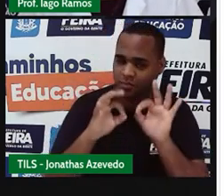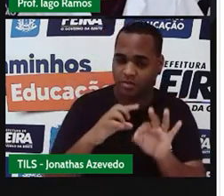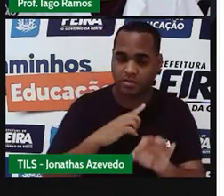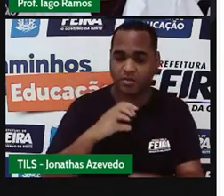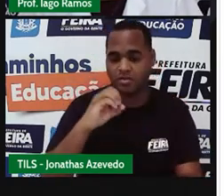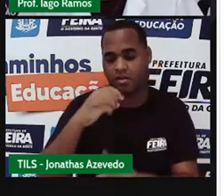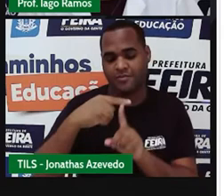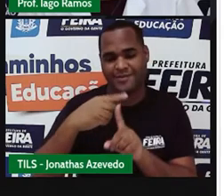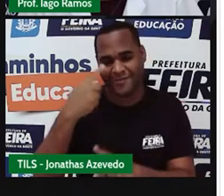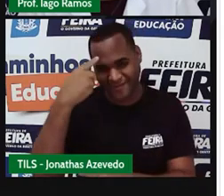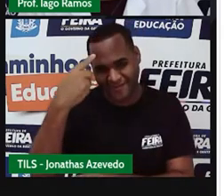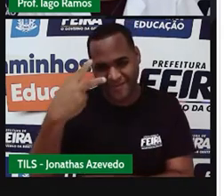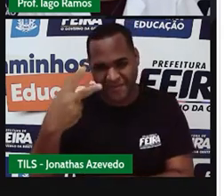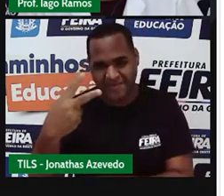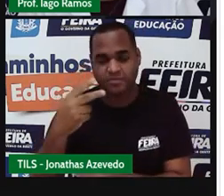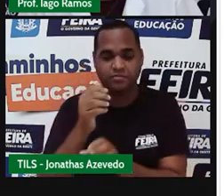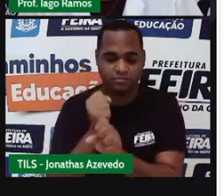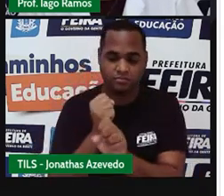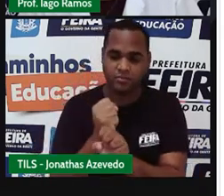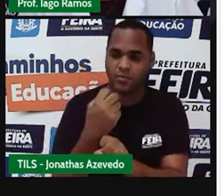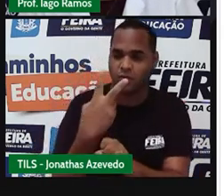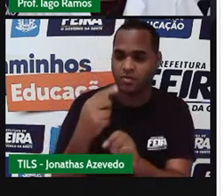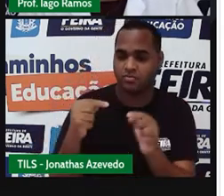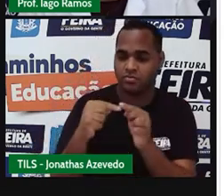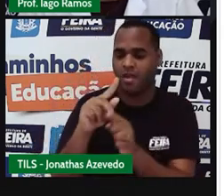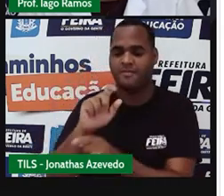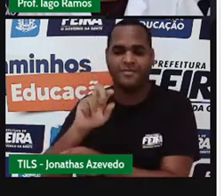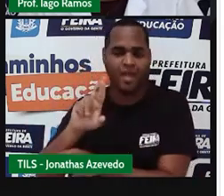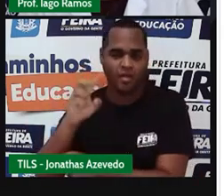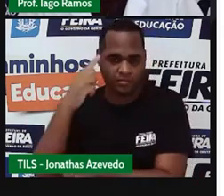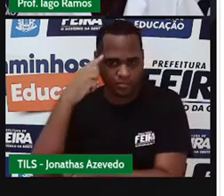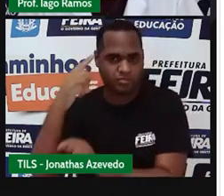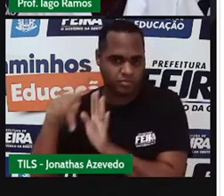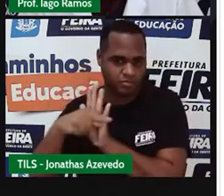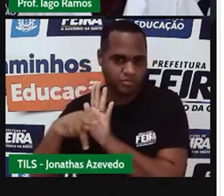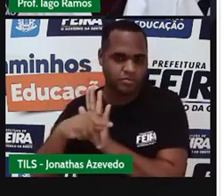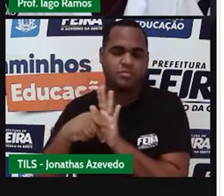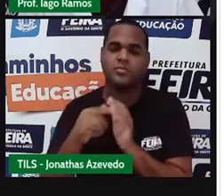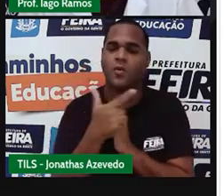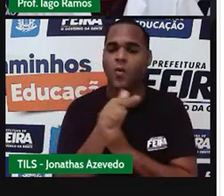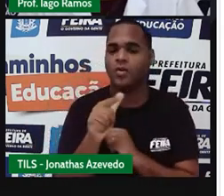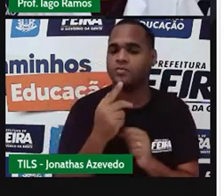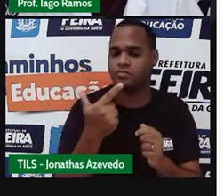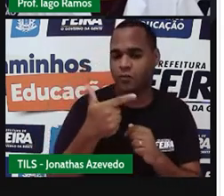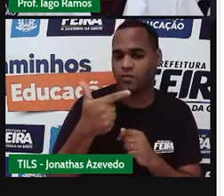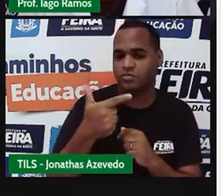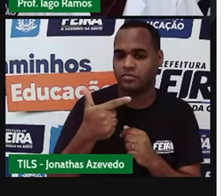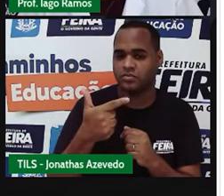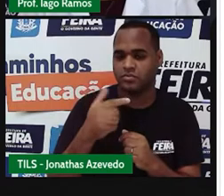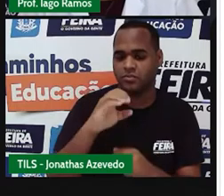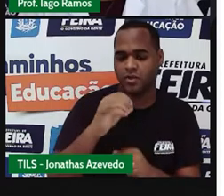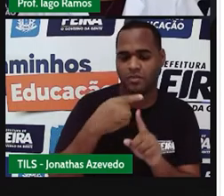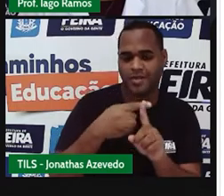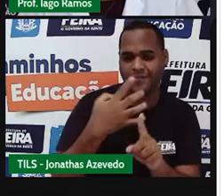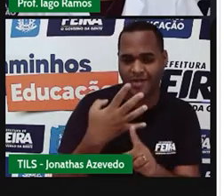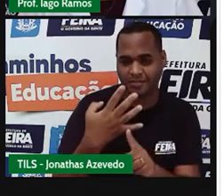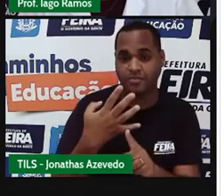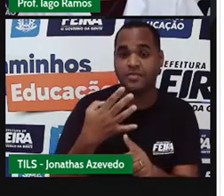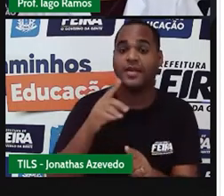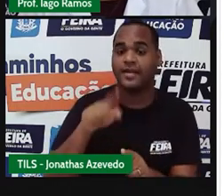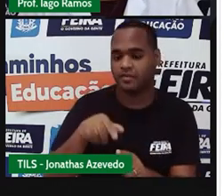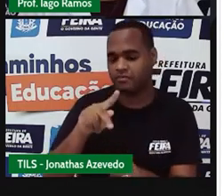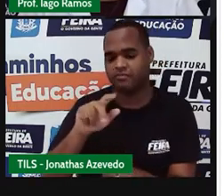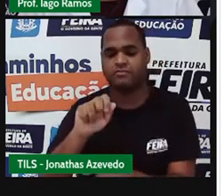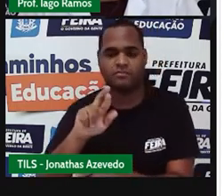2 dá 2. 2 é um número par. Segundo resultado, 0 mais 4, 4. 4 é um